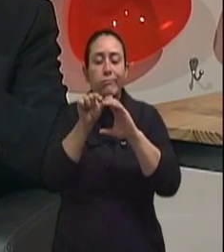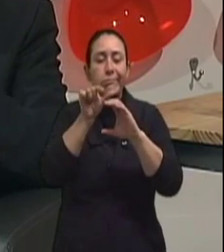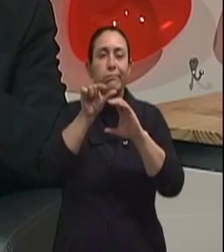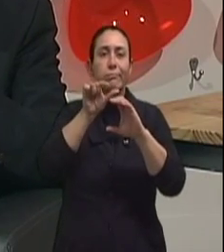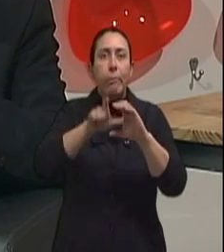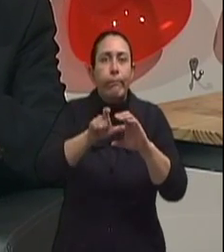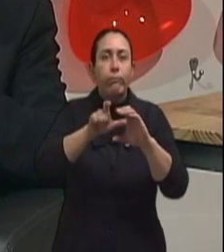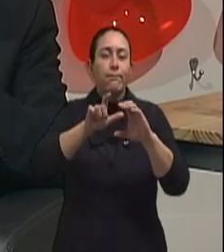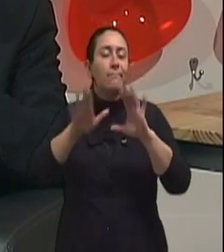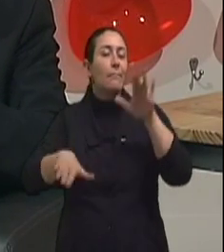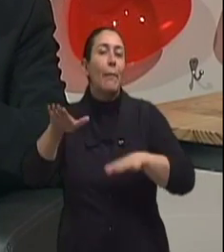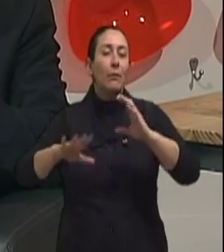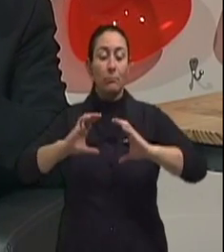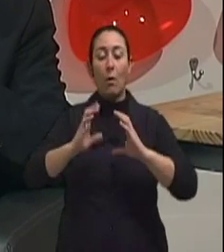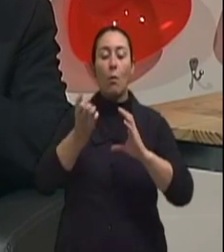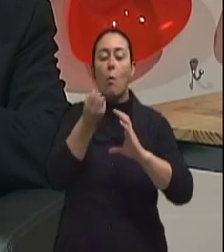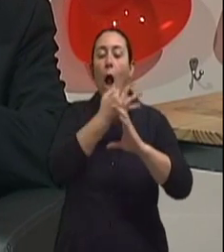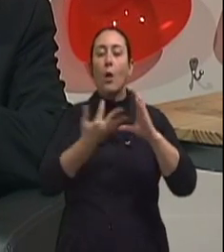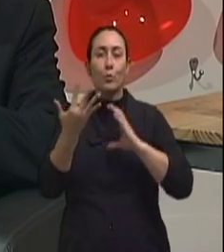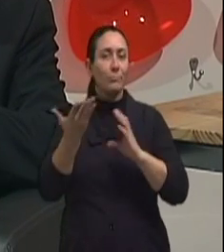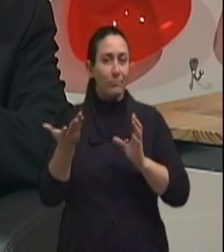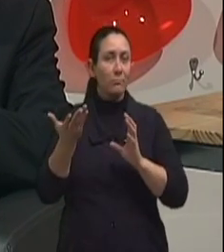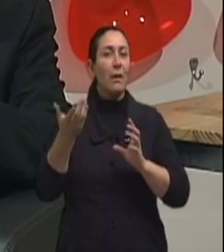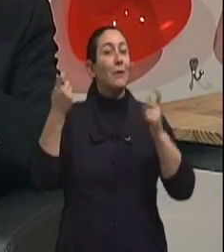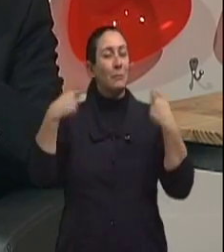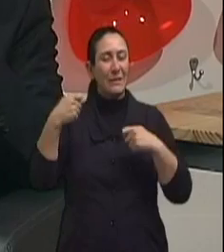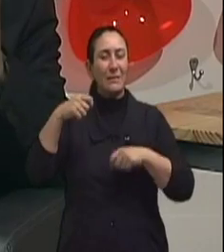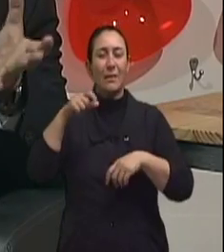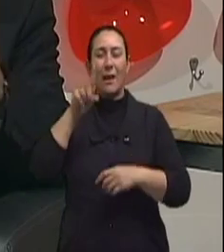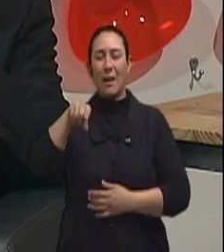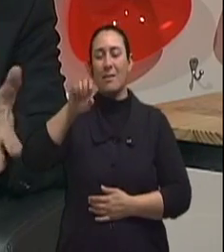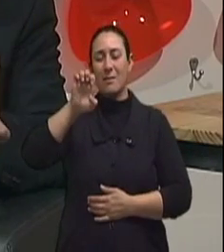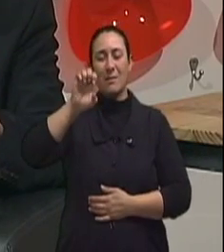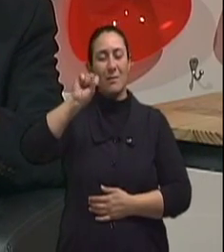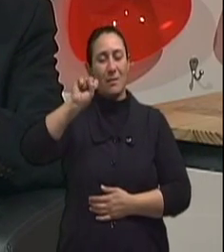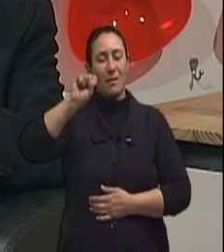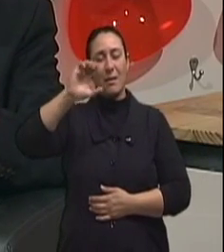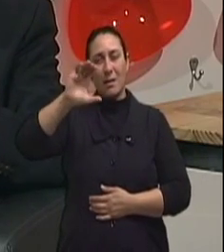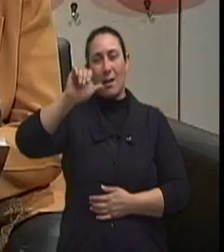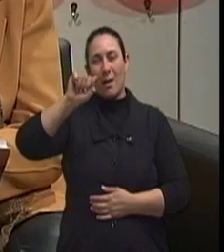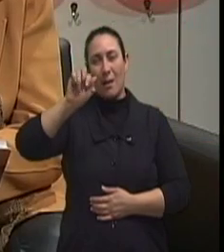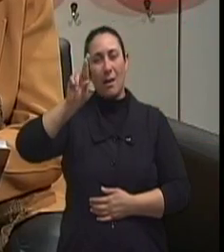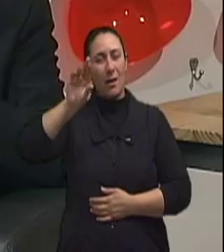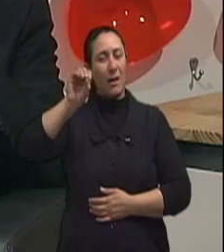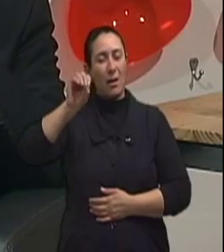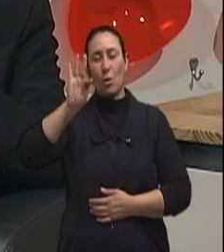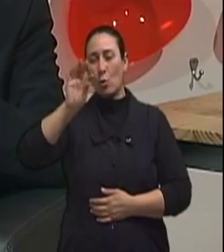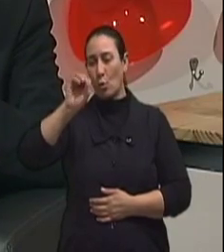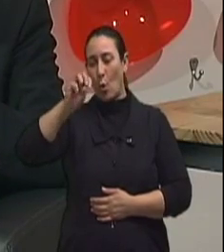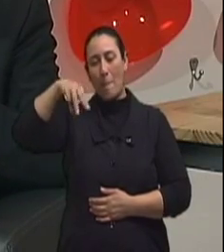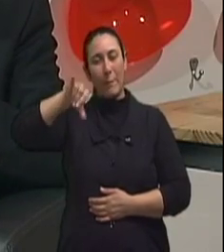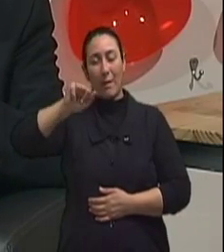pacientes, uma boa parte, pelo menos, precisa de uma gastrectomia total. O que é isso? A tirada de todo o estômago. E aí, o que faz? Aí,